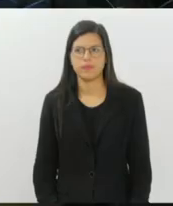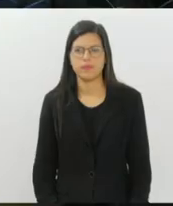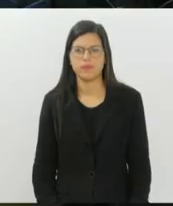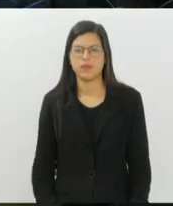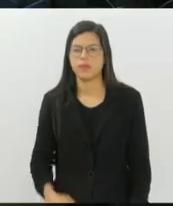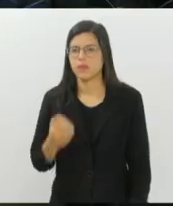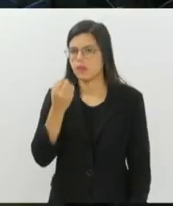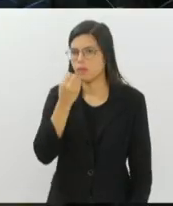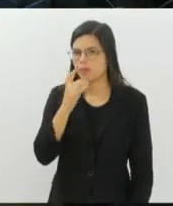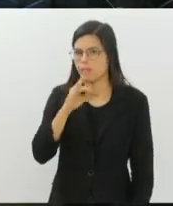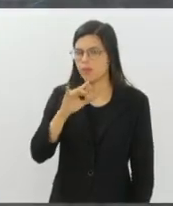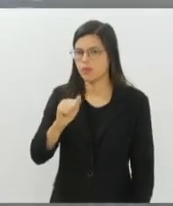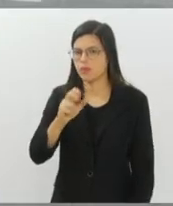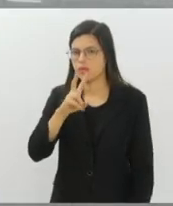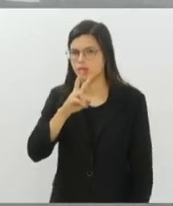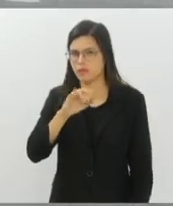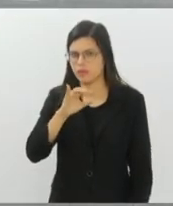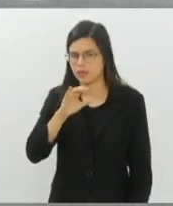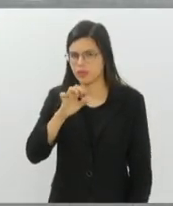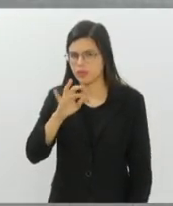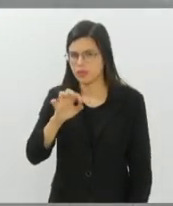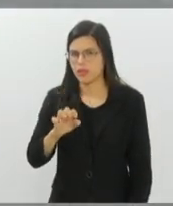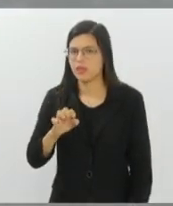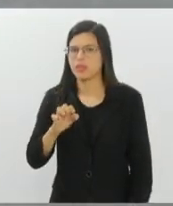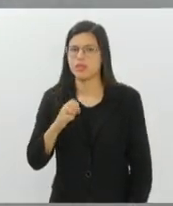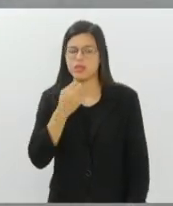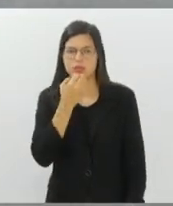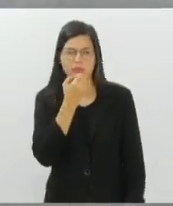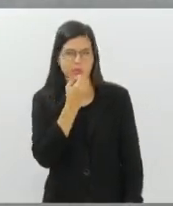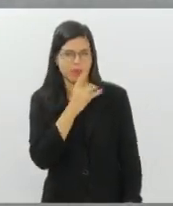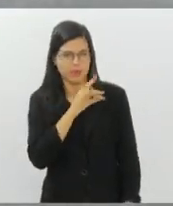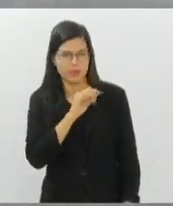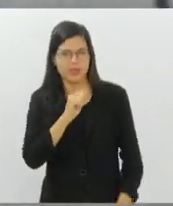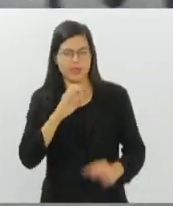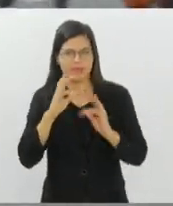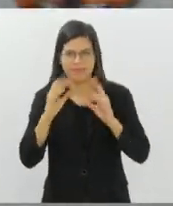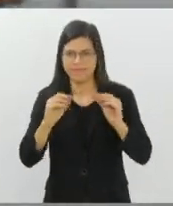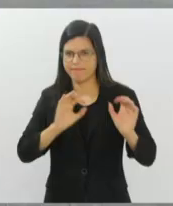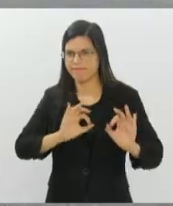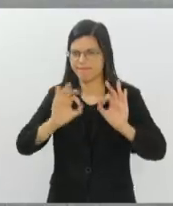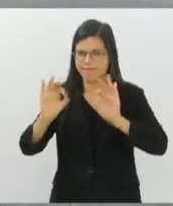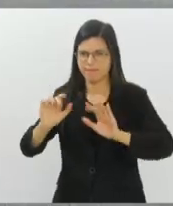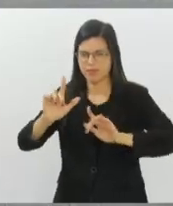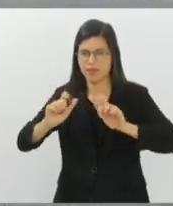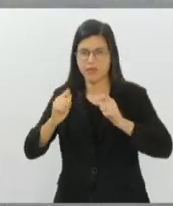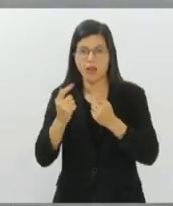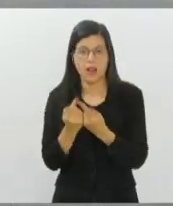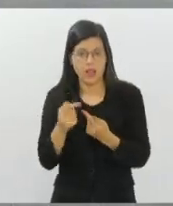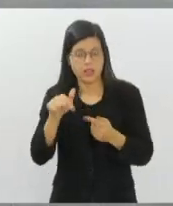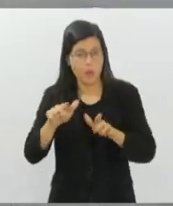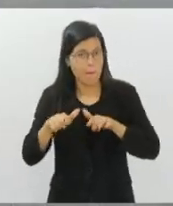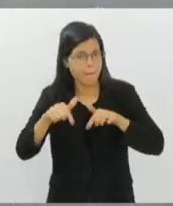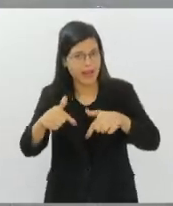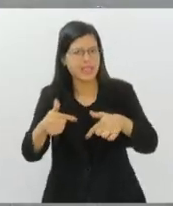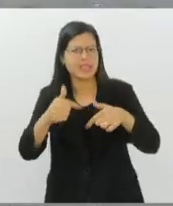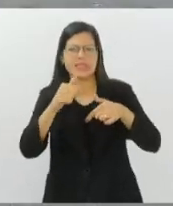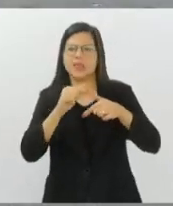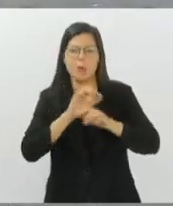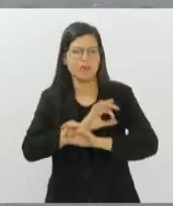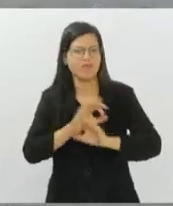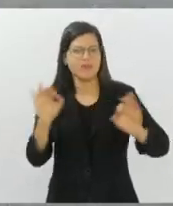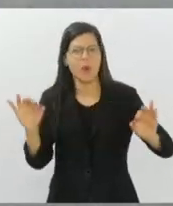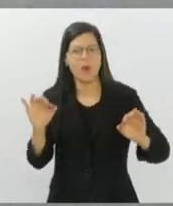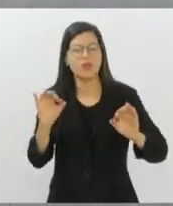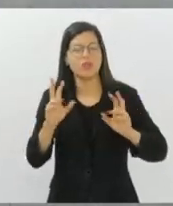Olá, bom dia, Vicente. Bom dia a todos que acompanham a TV. Aliás, uma iniciativa muito bacana, Vicente? Que engloba muito mais do que simples acesso aos jogos